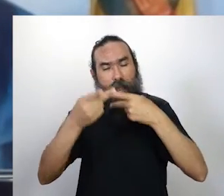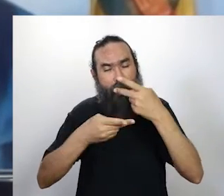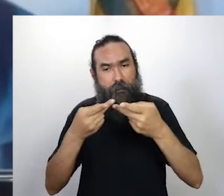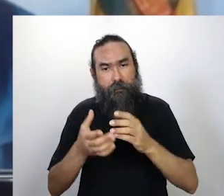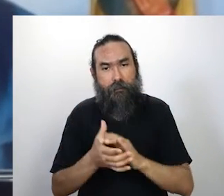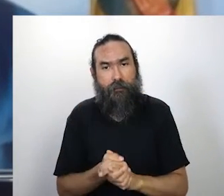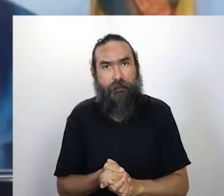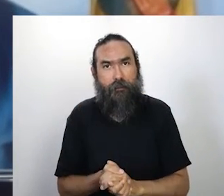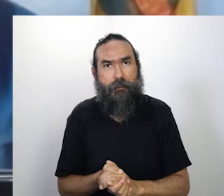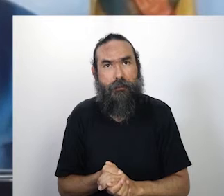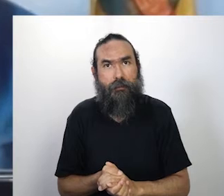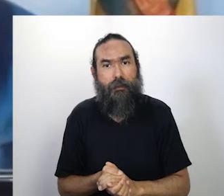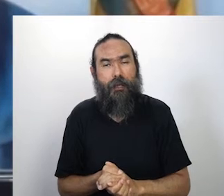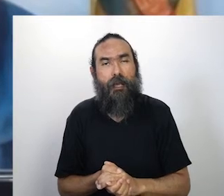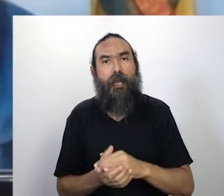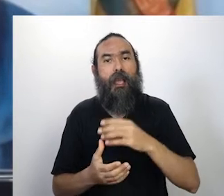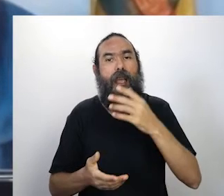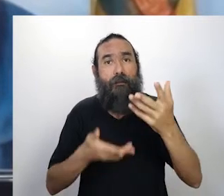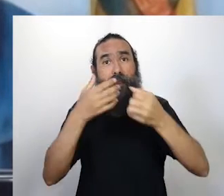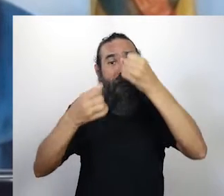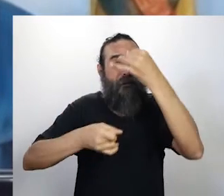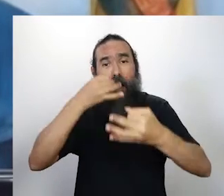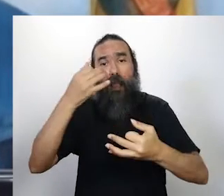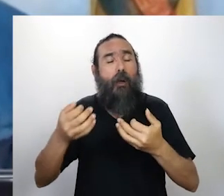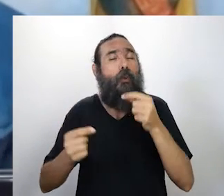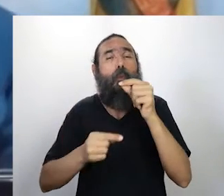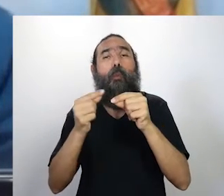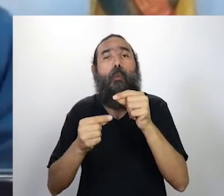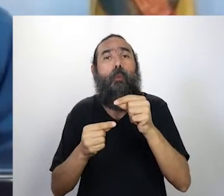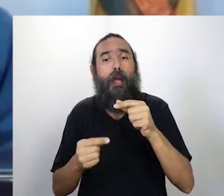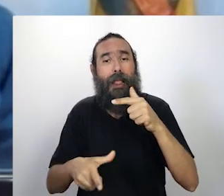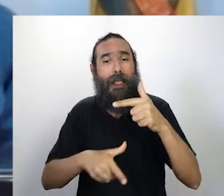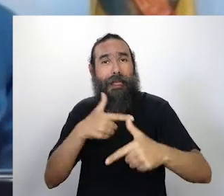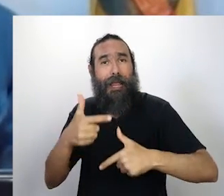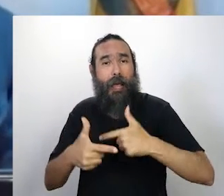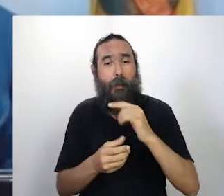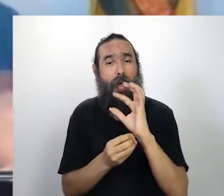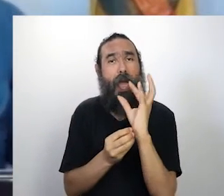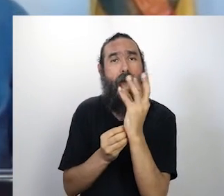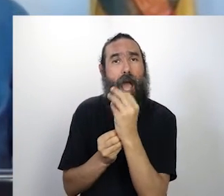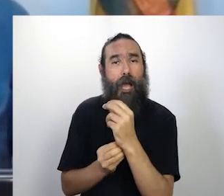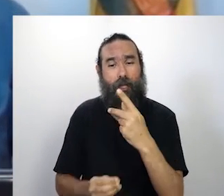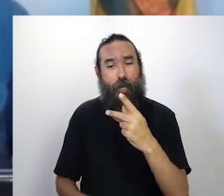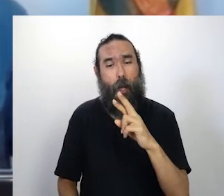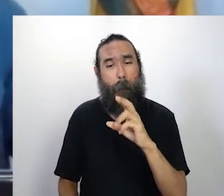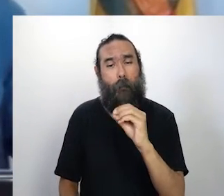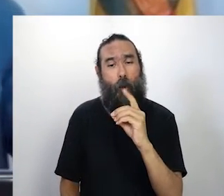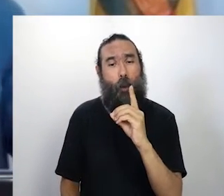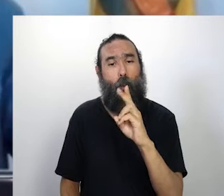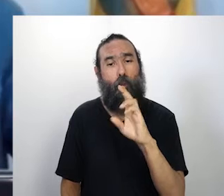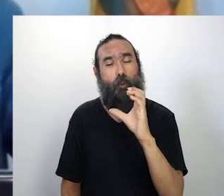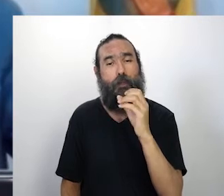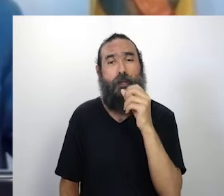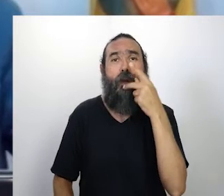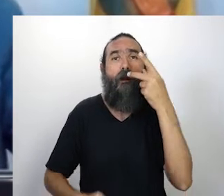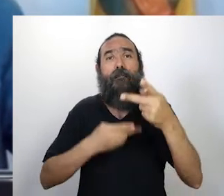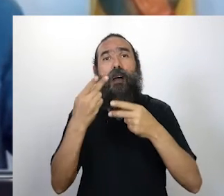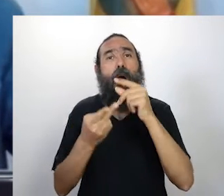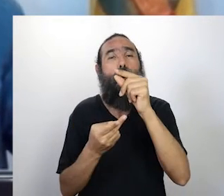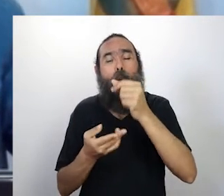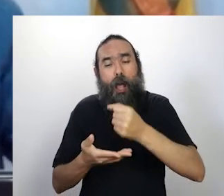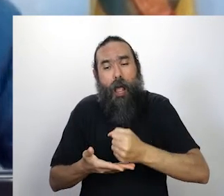importante, que é o aspecto da produção, das leis de incentivo, e como é que está acontecendo todo esse processo,